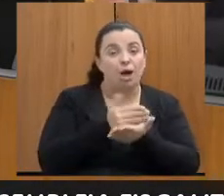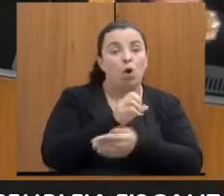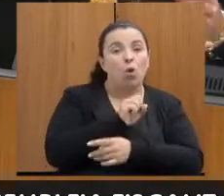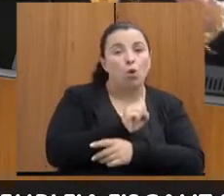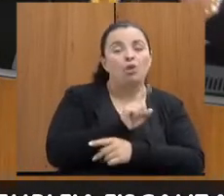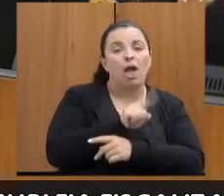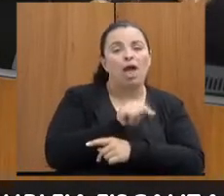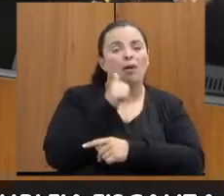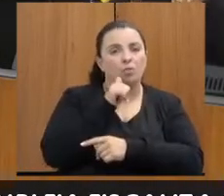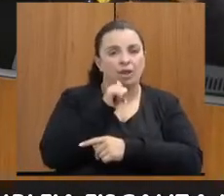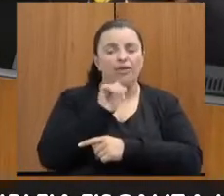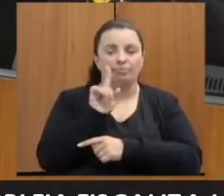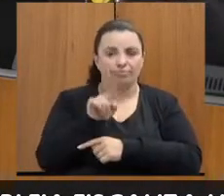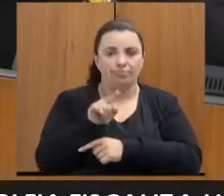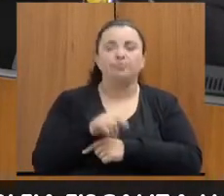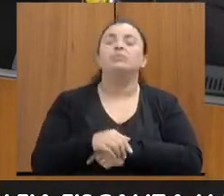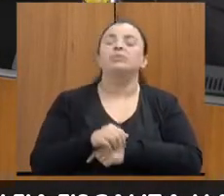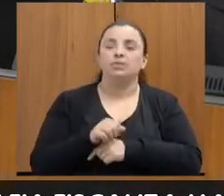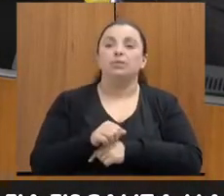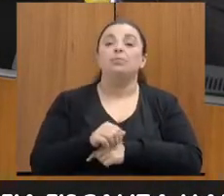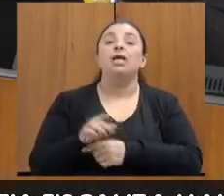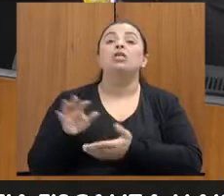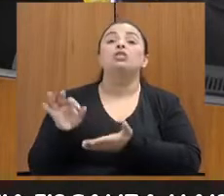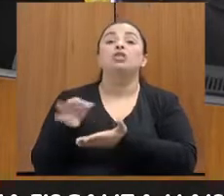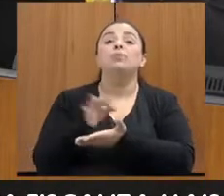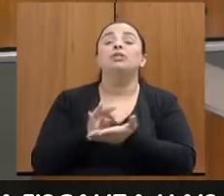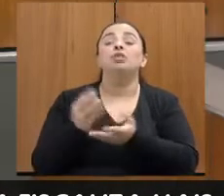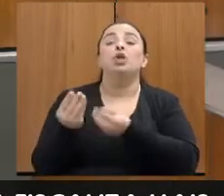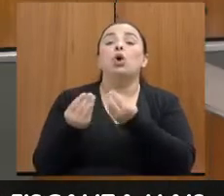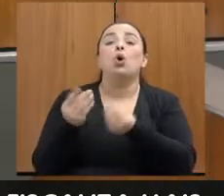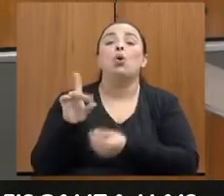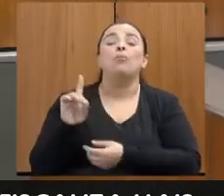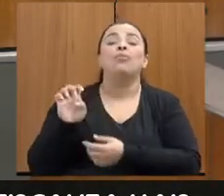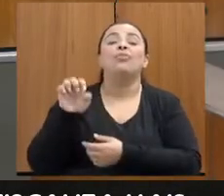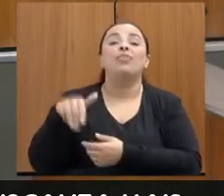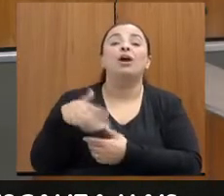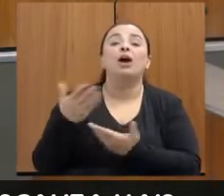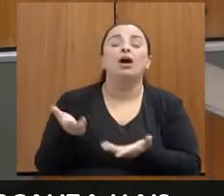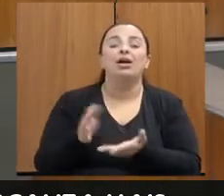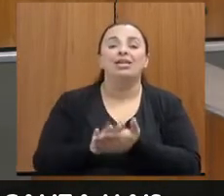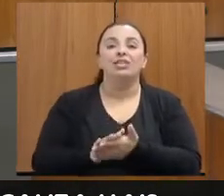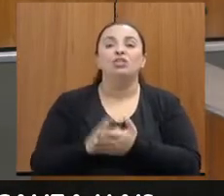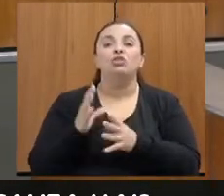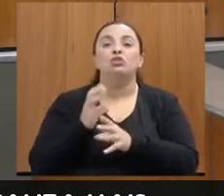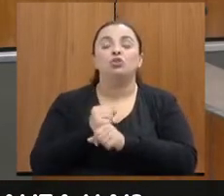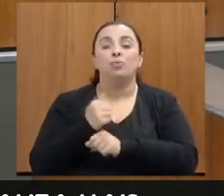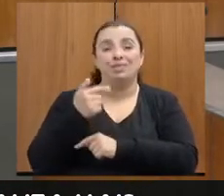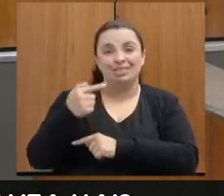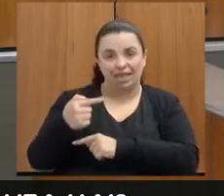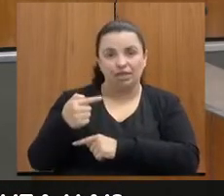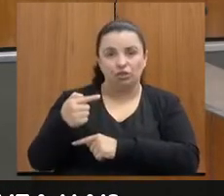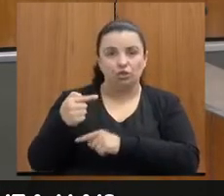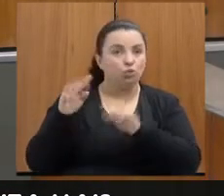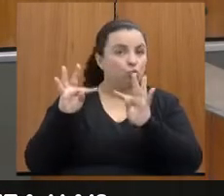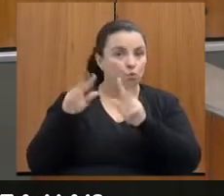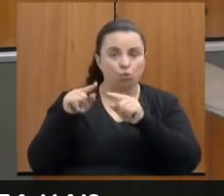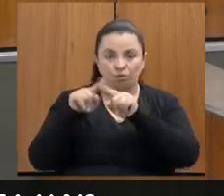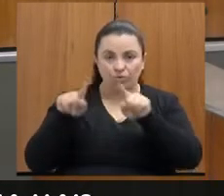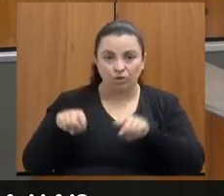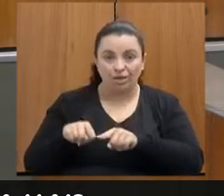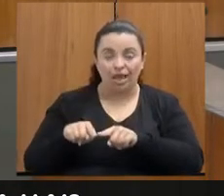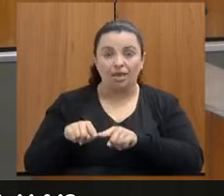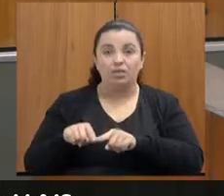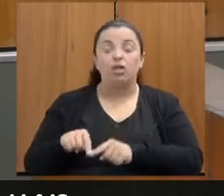na DEAN de Diamantina. Na DEAN de Diamantina, nós temos de 7 servidores, 2 apenas são homens.